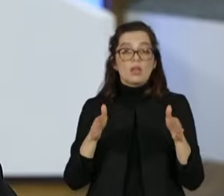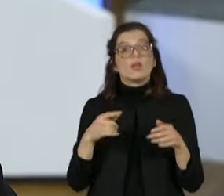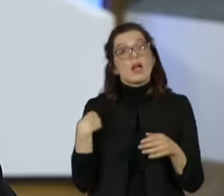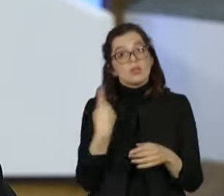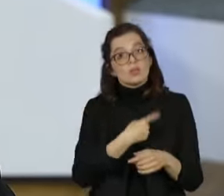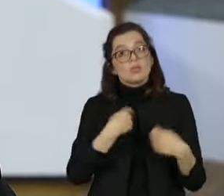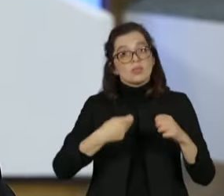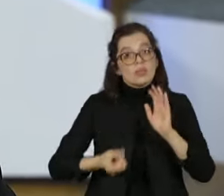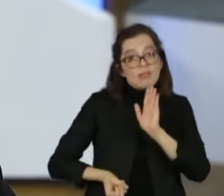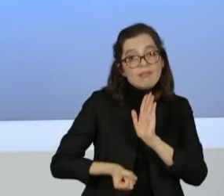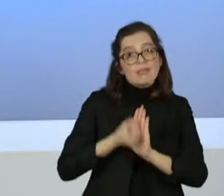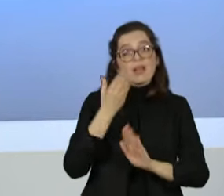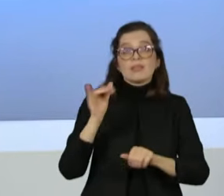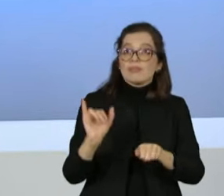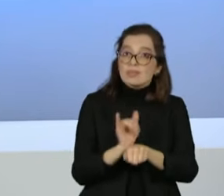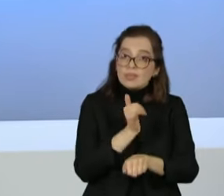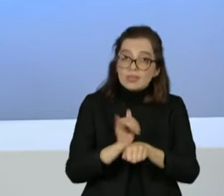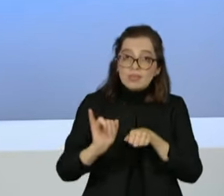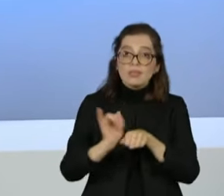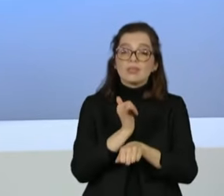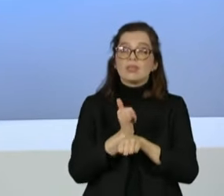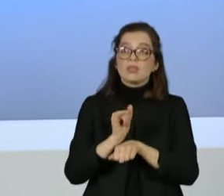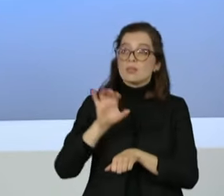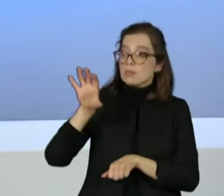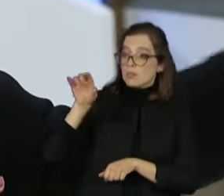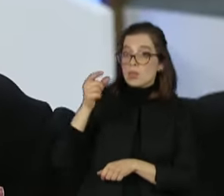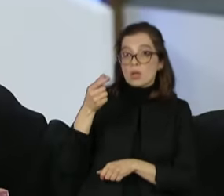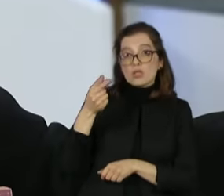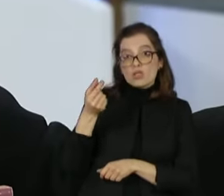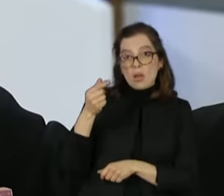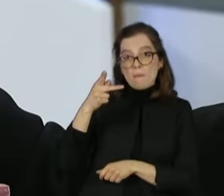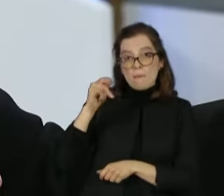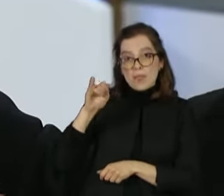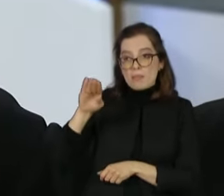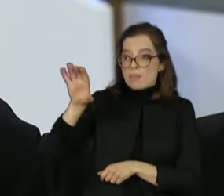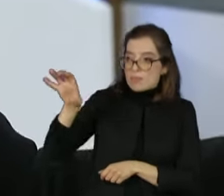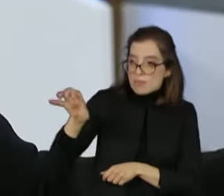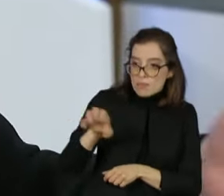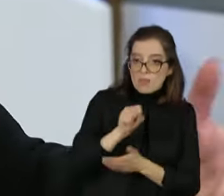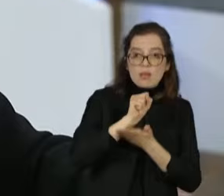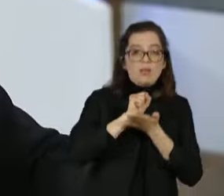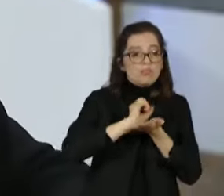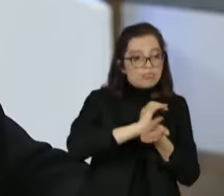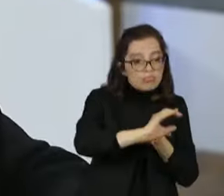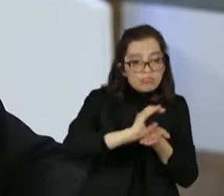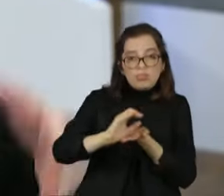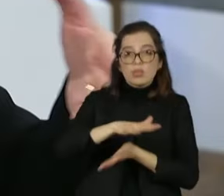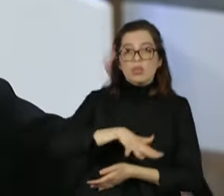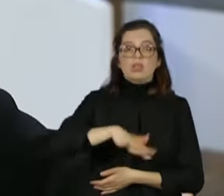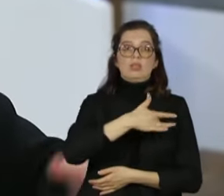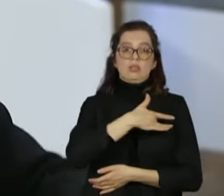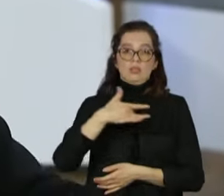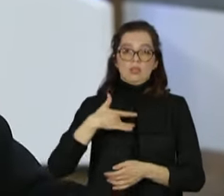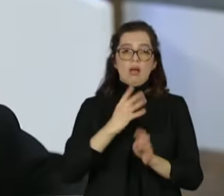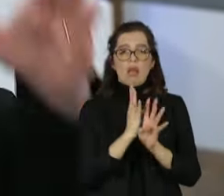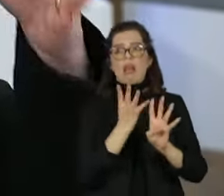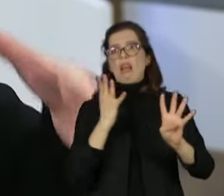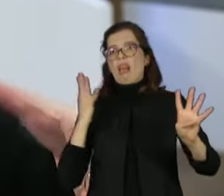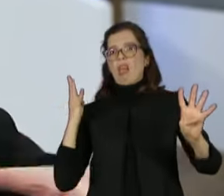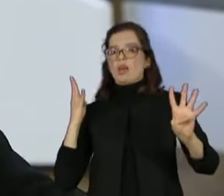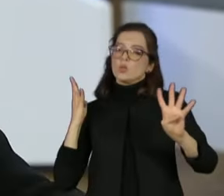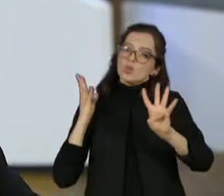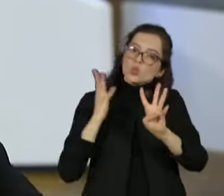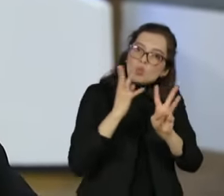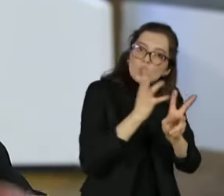extraordinário, você não vai furar o teto por isso, para você zerar aquela fila que ficou represada. Então, é que eu falo, a solução está na lei,